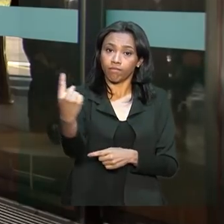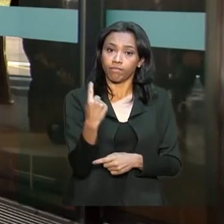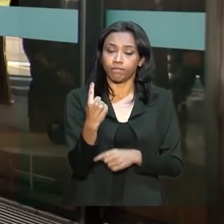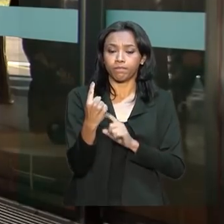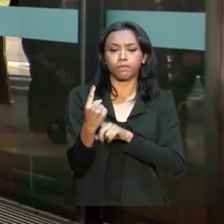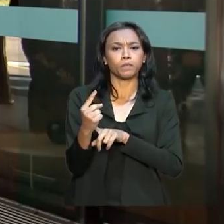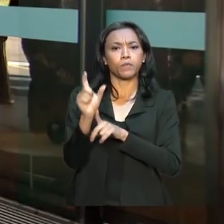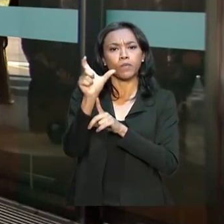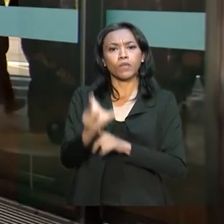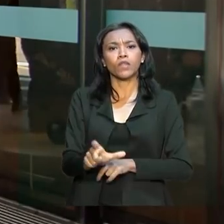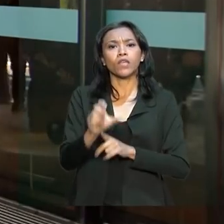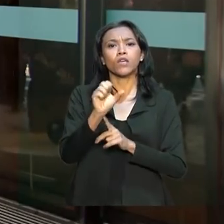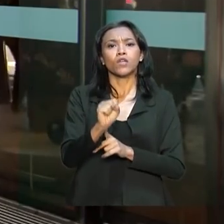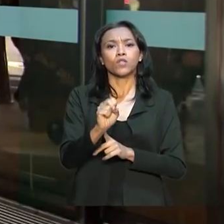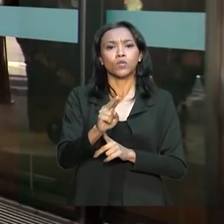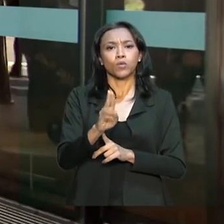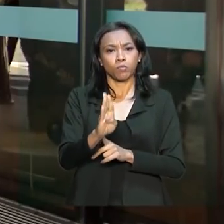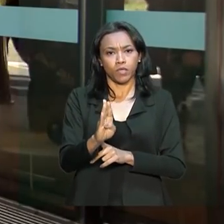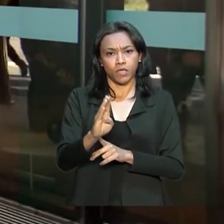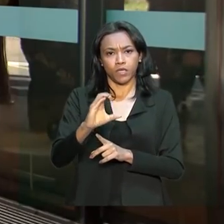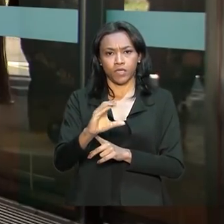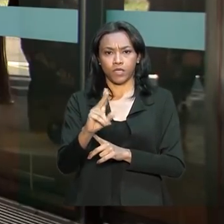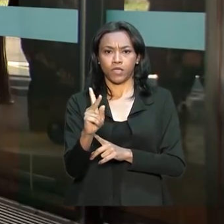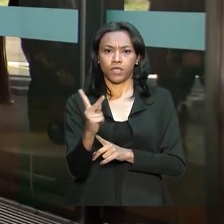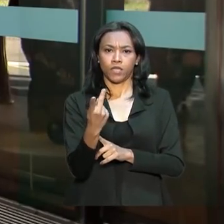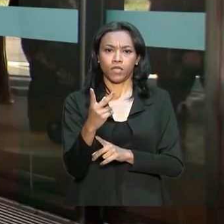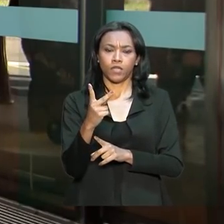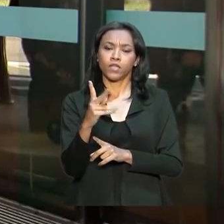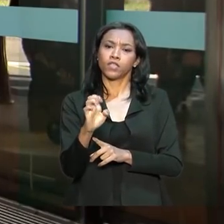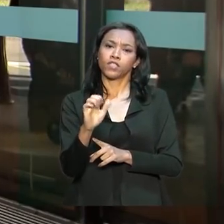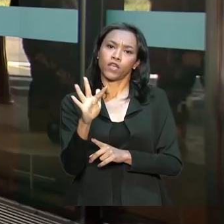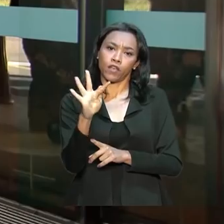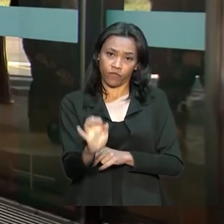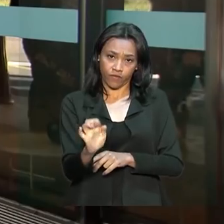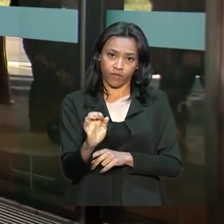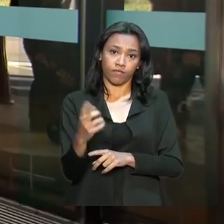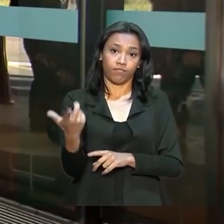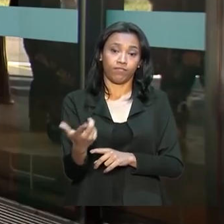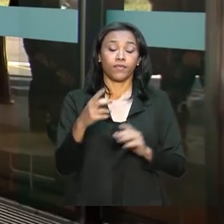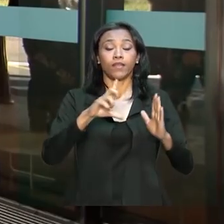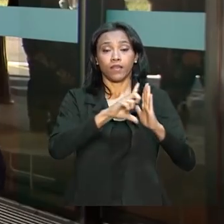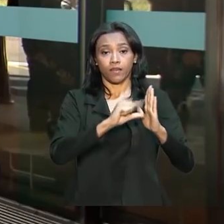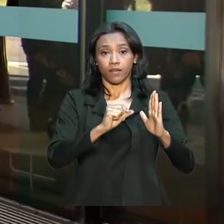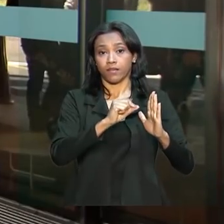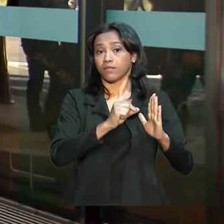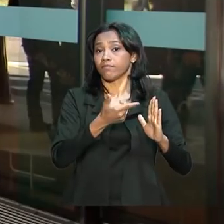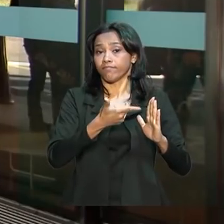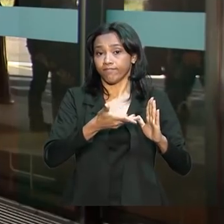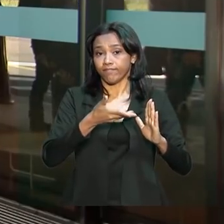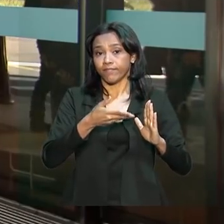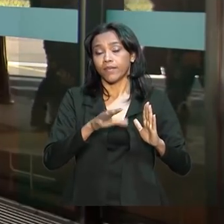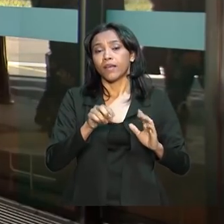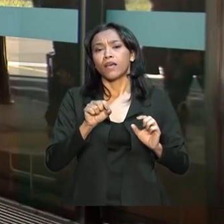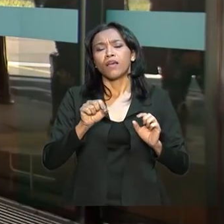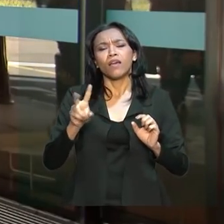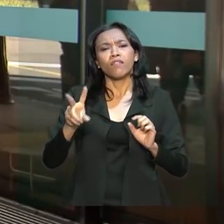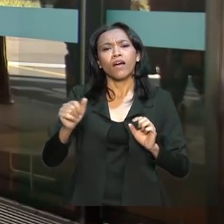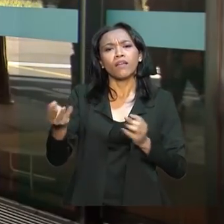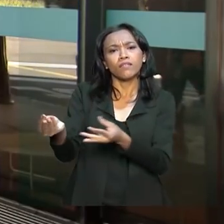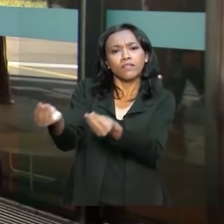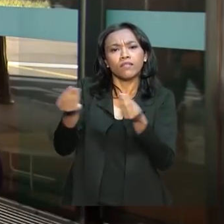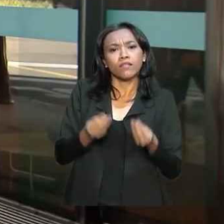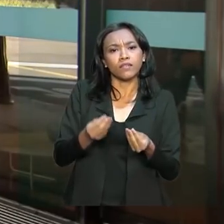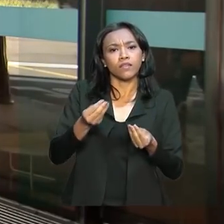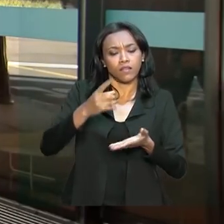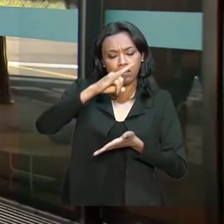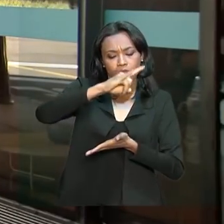subchefe de assuntos jurídicos da Casa Civil, Jorge Antônio de Oliveira Francisco. Ele deve trazer documentos